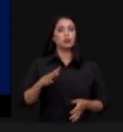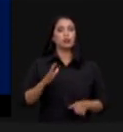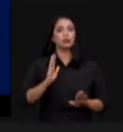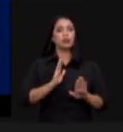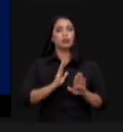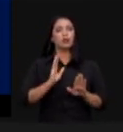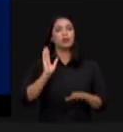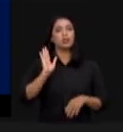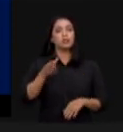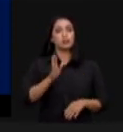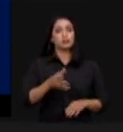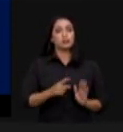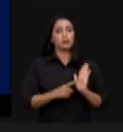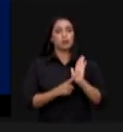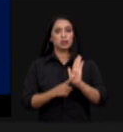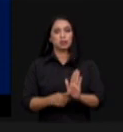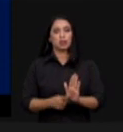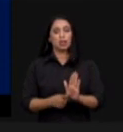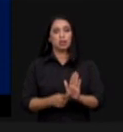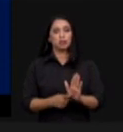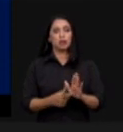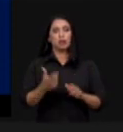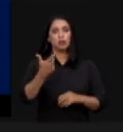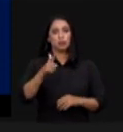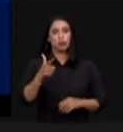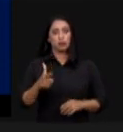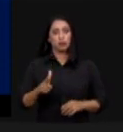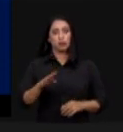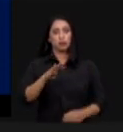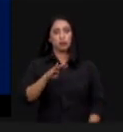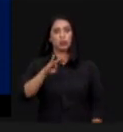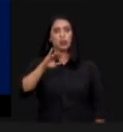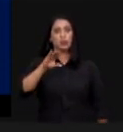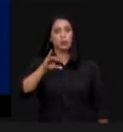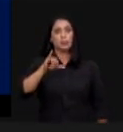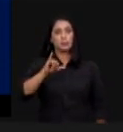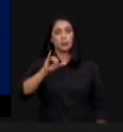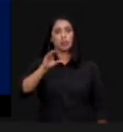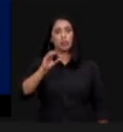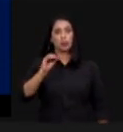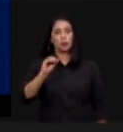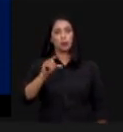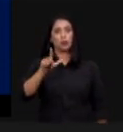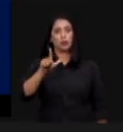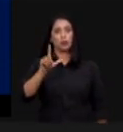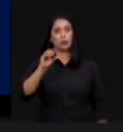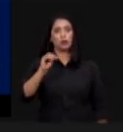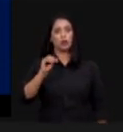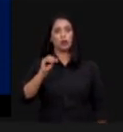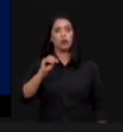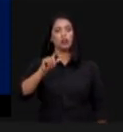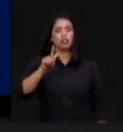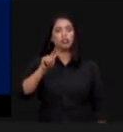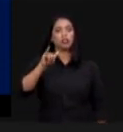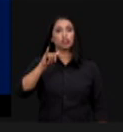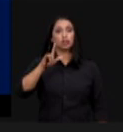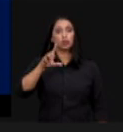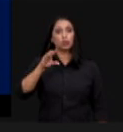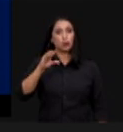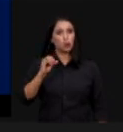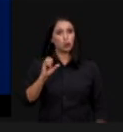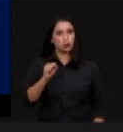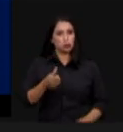como foi destacado pelo Celso, pela ministra Tereza, que é a dos biológicos. Nós estamos usando cada vez mais pesticidas biológicos,